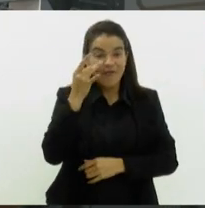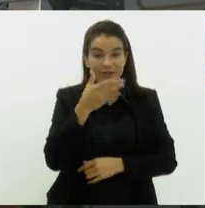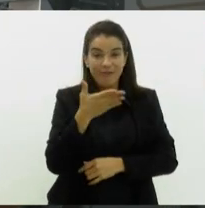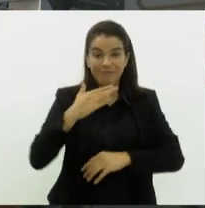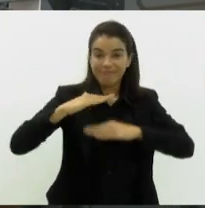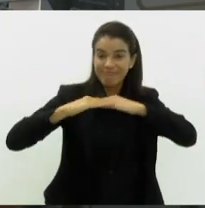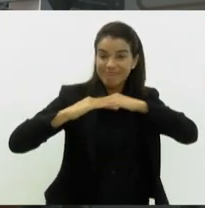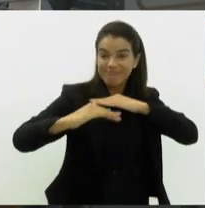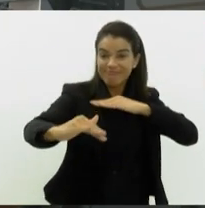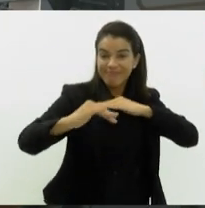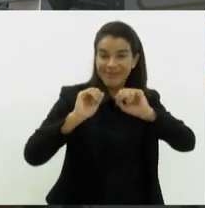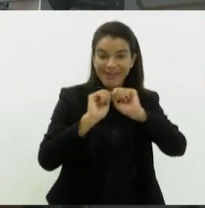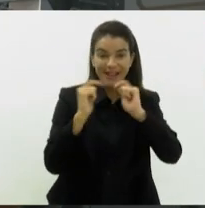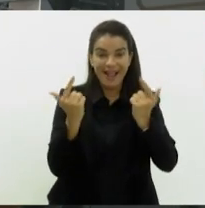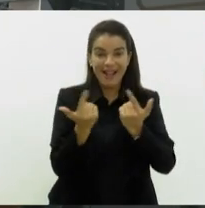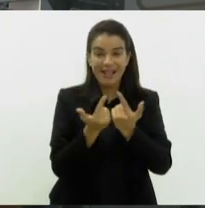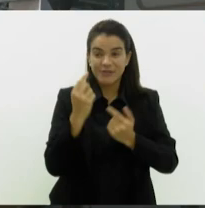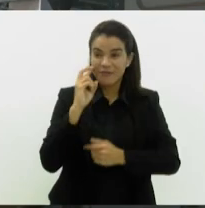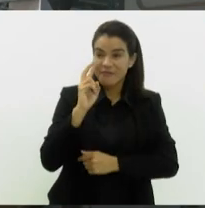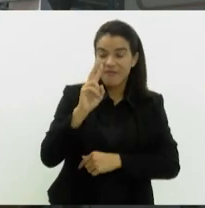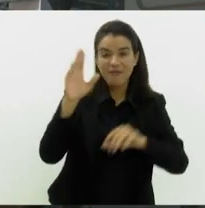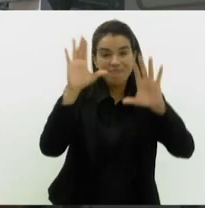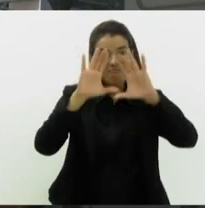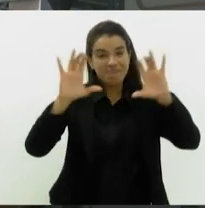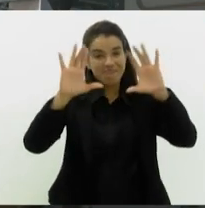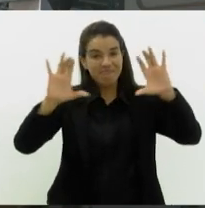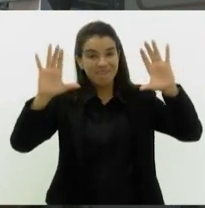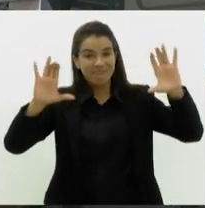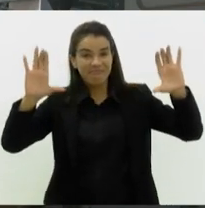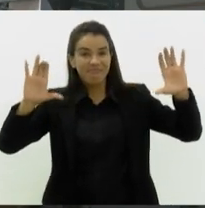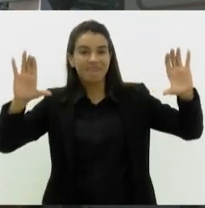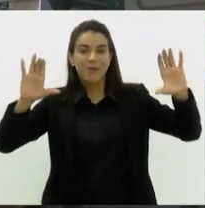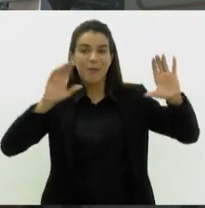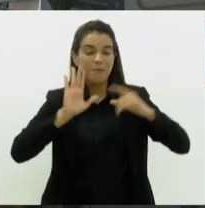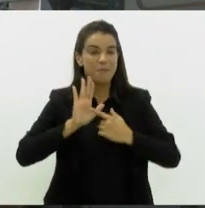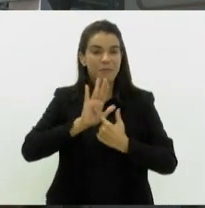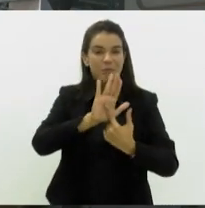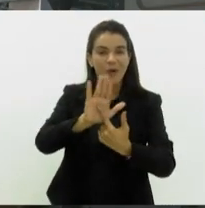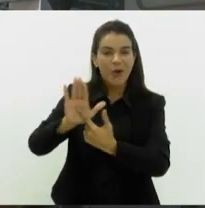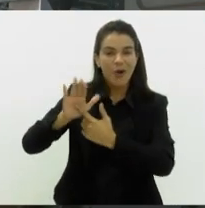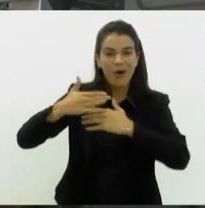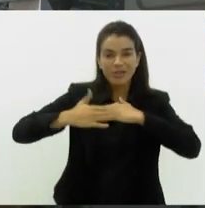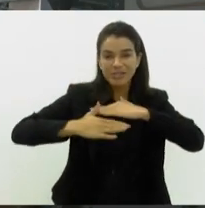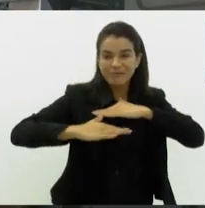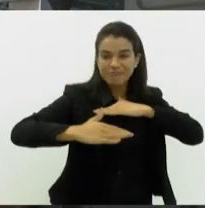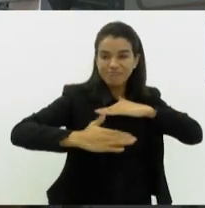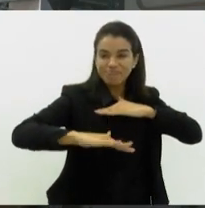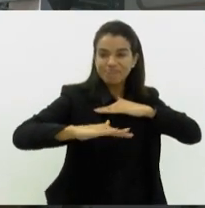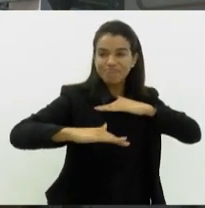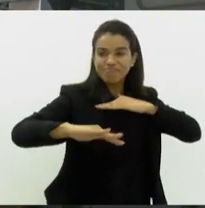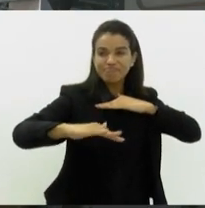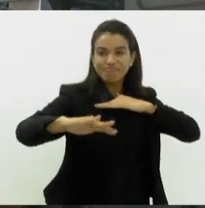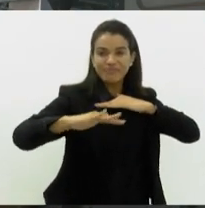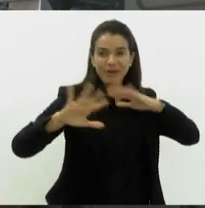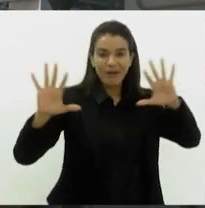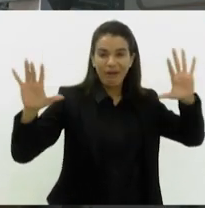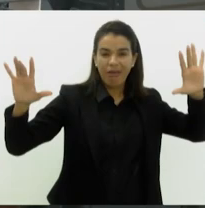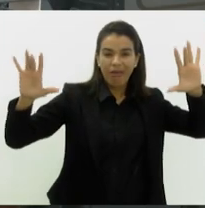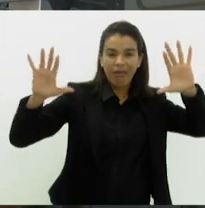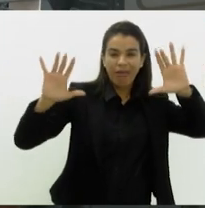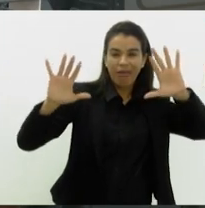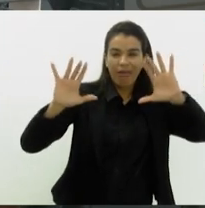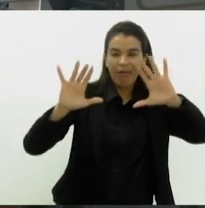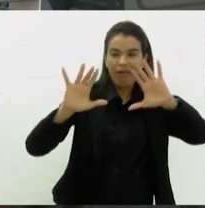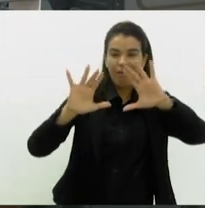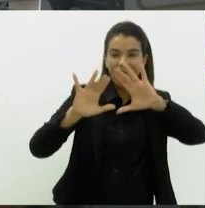terraço da Assembleia Legislativa. O nosso cinegrafista Wallace Lima mostra a Baía de Guanabara com uma acerração. A gente vê a Ilha